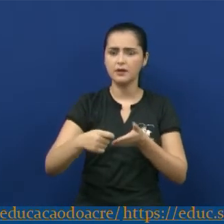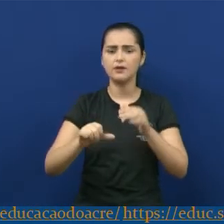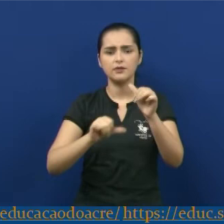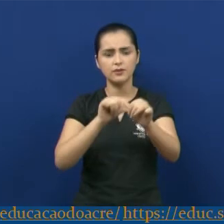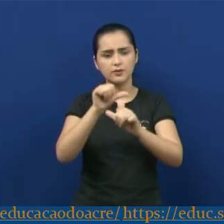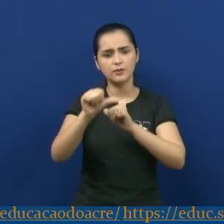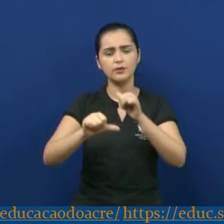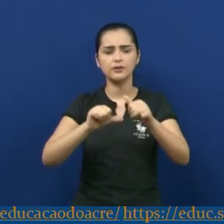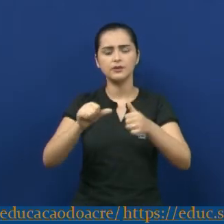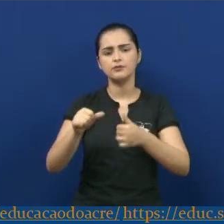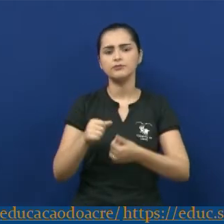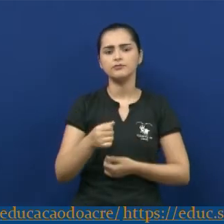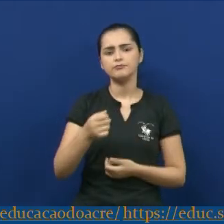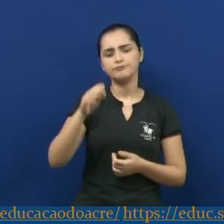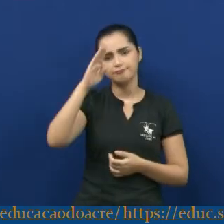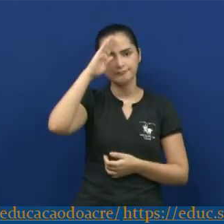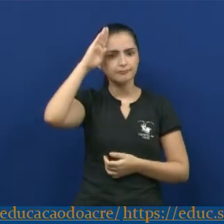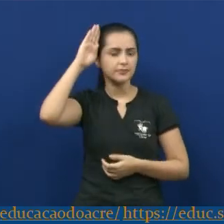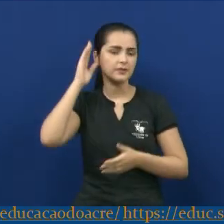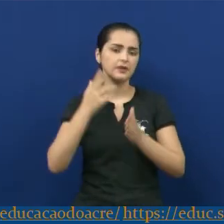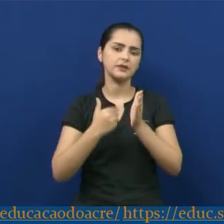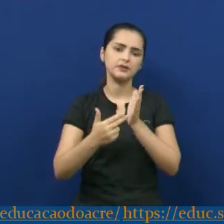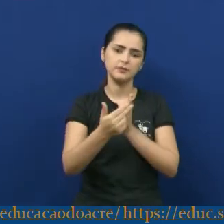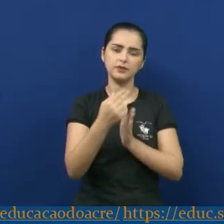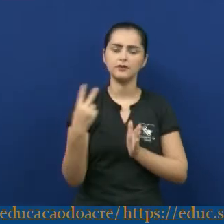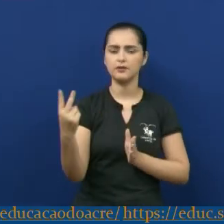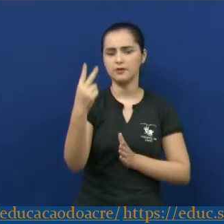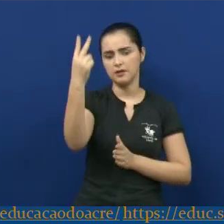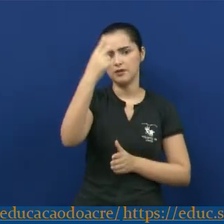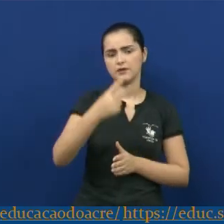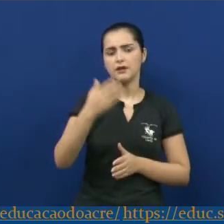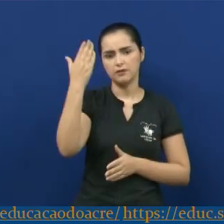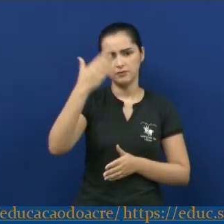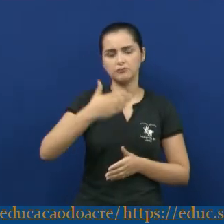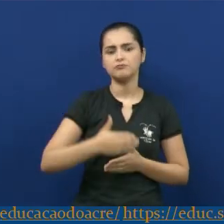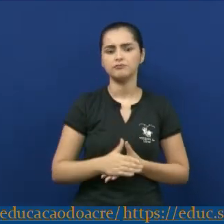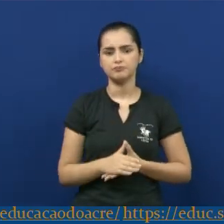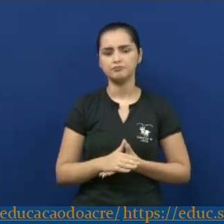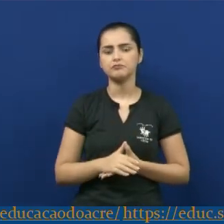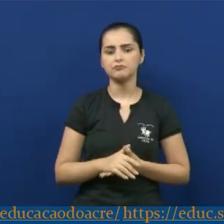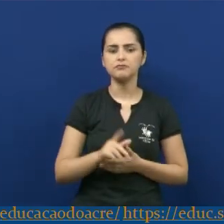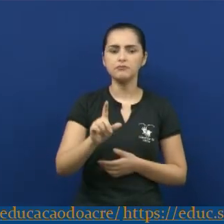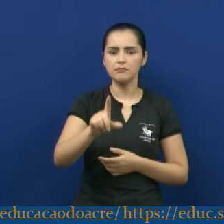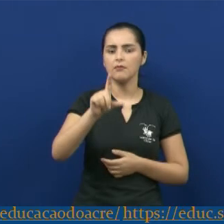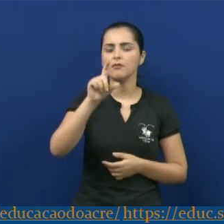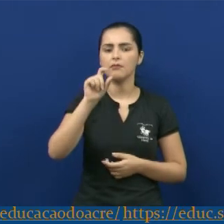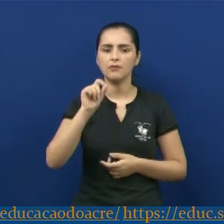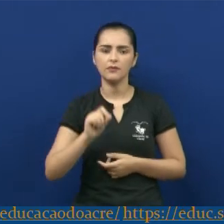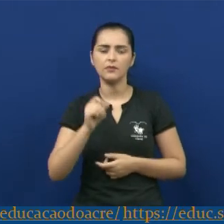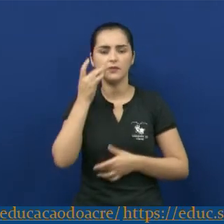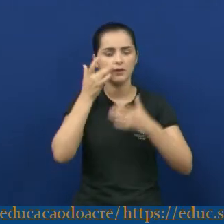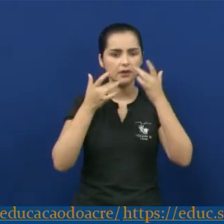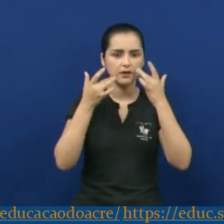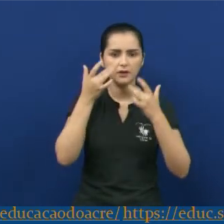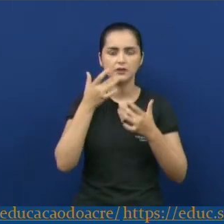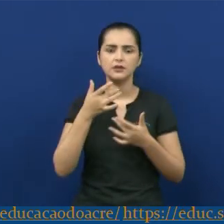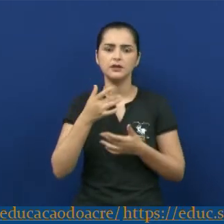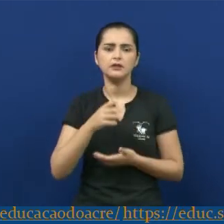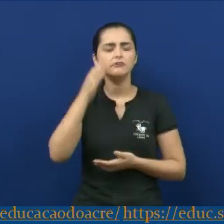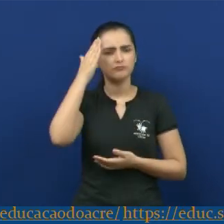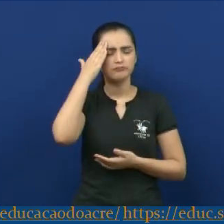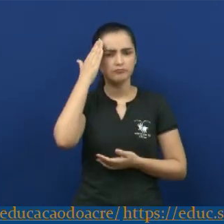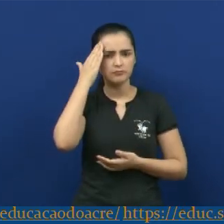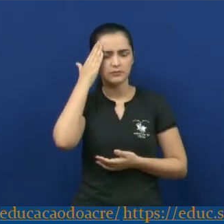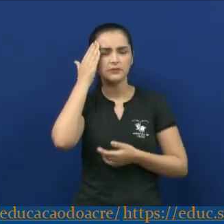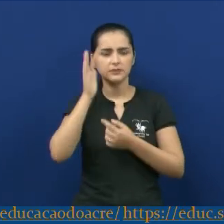modelo tradicional e acadêmico de pintura que valorizava o real. O estilo de pintura da artista era interpretativo,